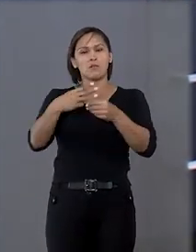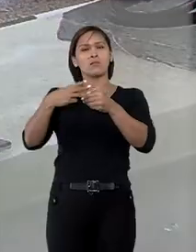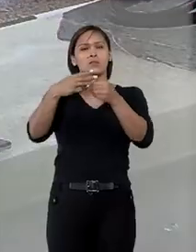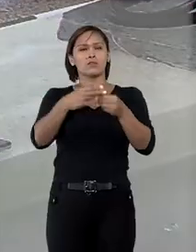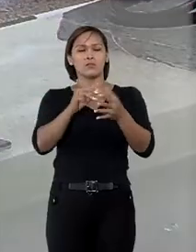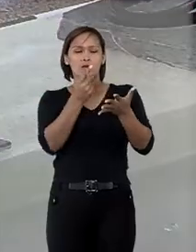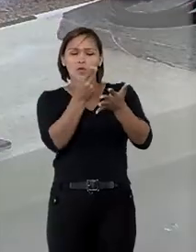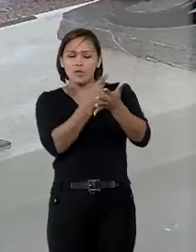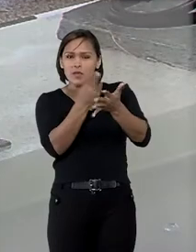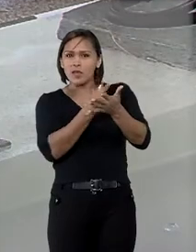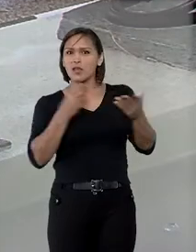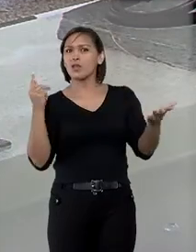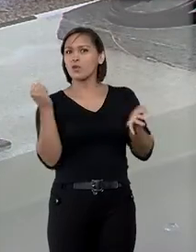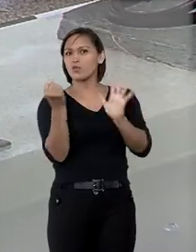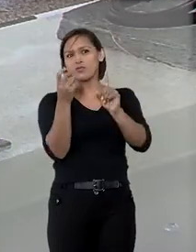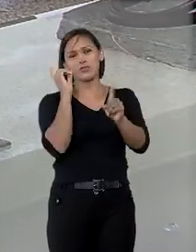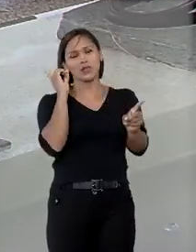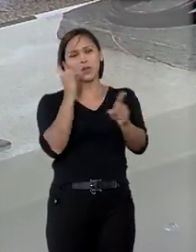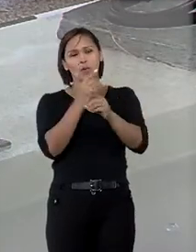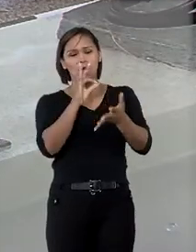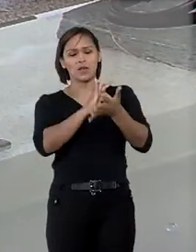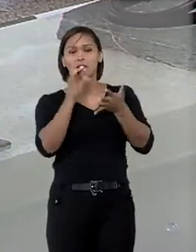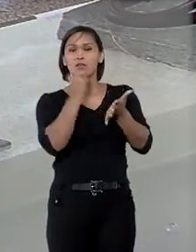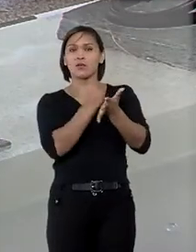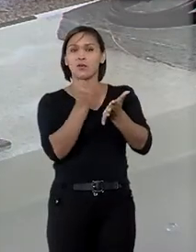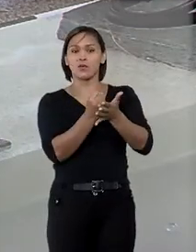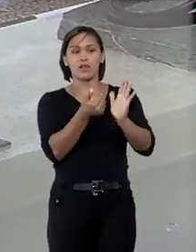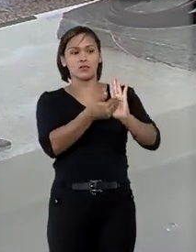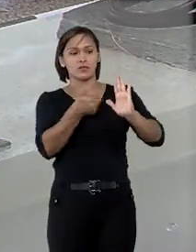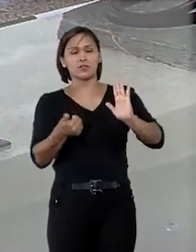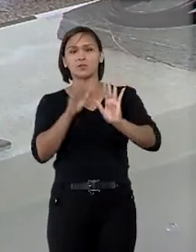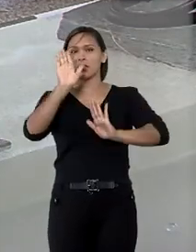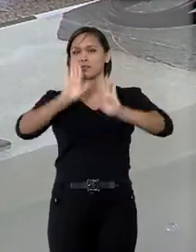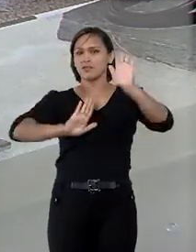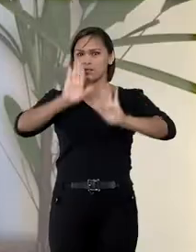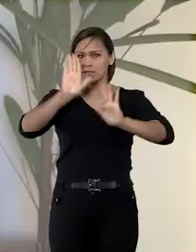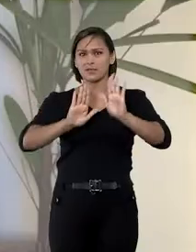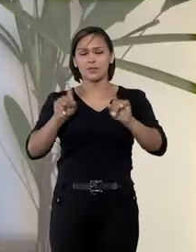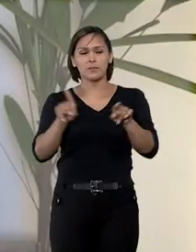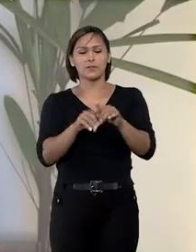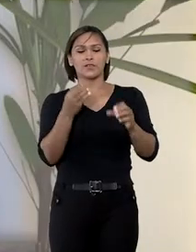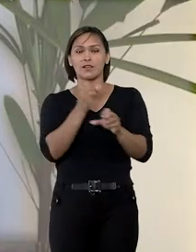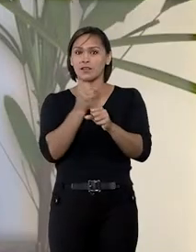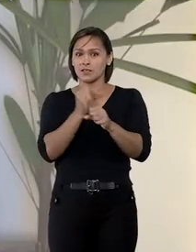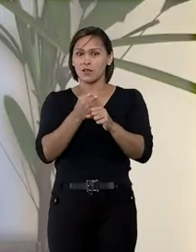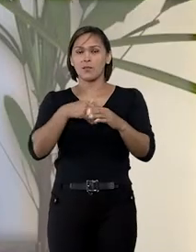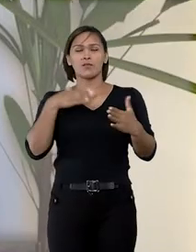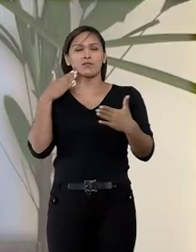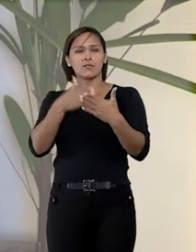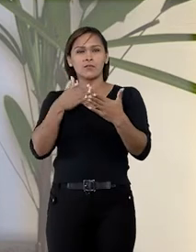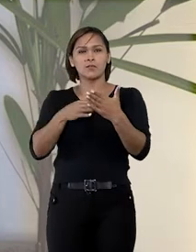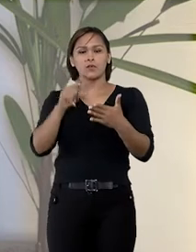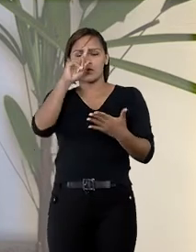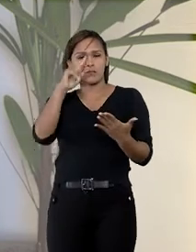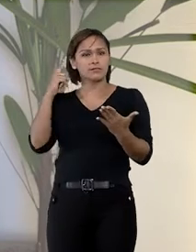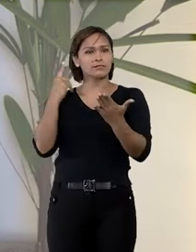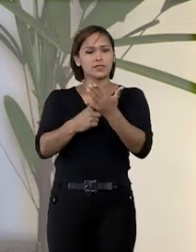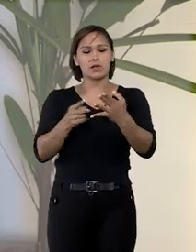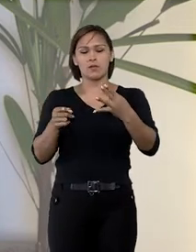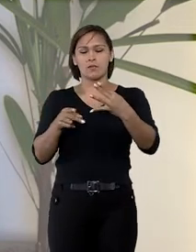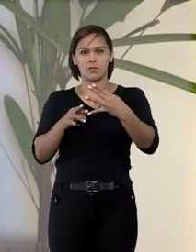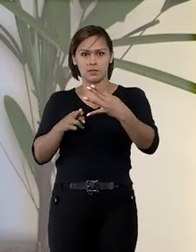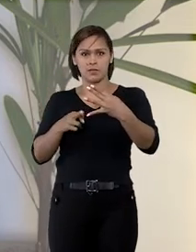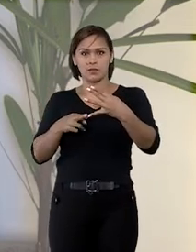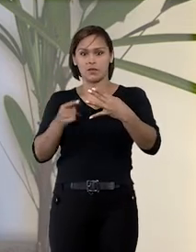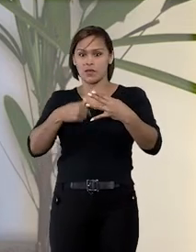supostas irregularidades no contrato firmado com dispensa de licitação. As obras foram interrompidas por uma decisão de